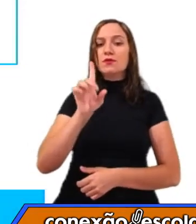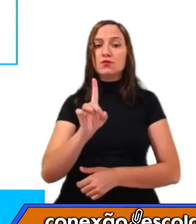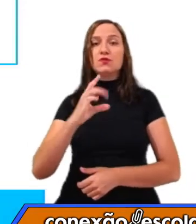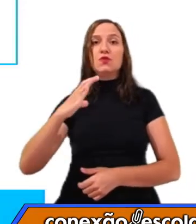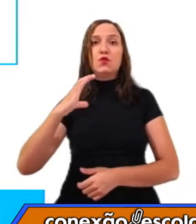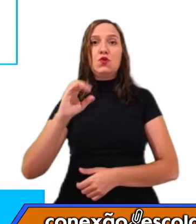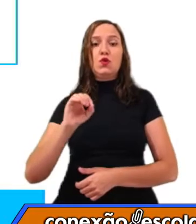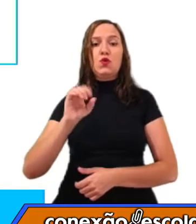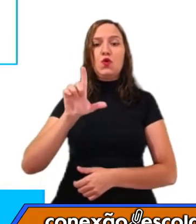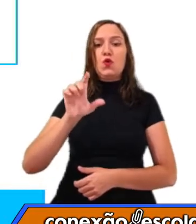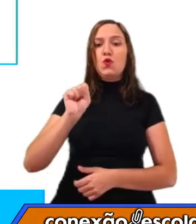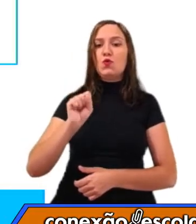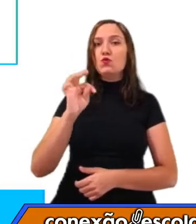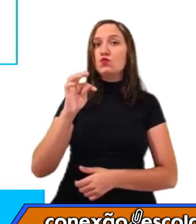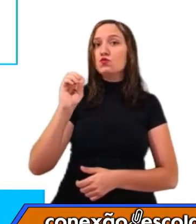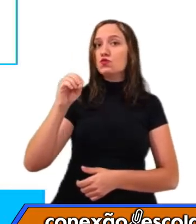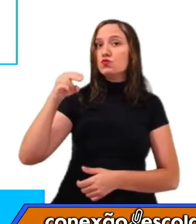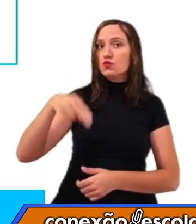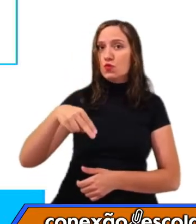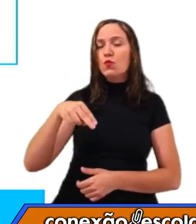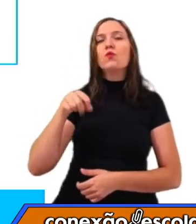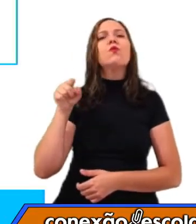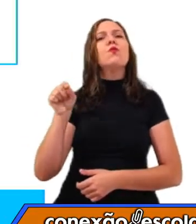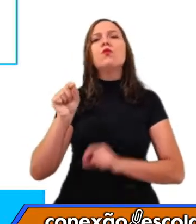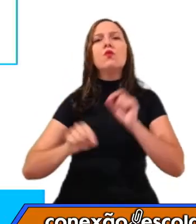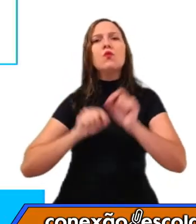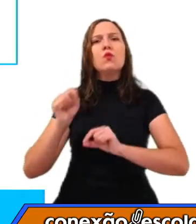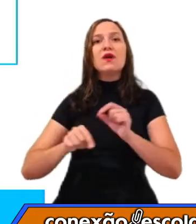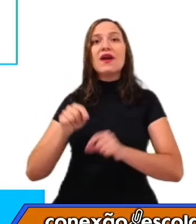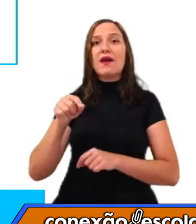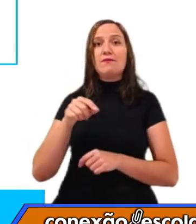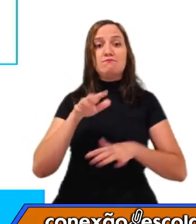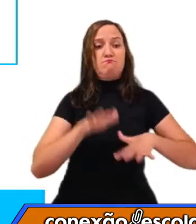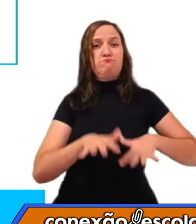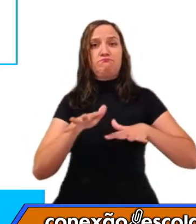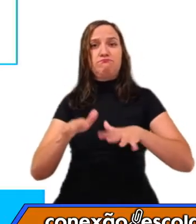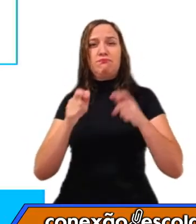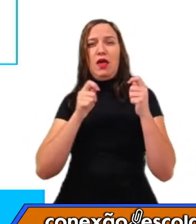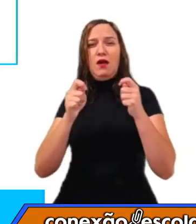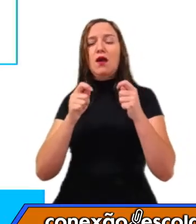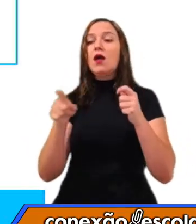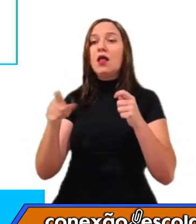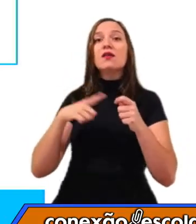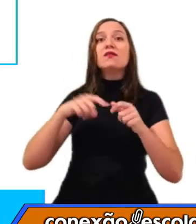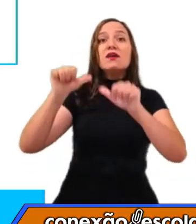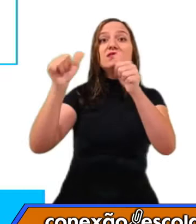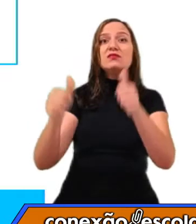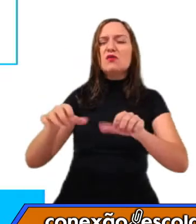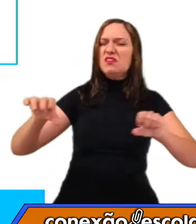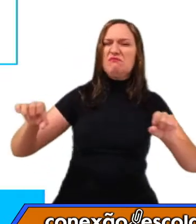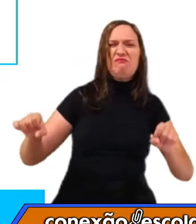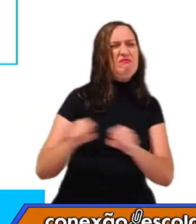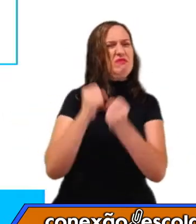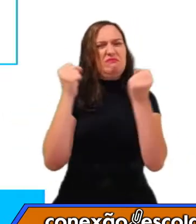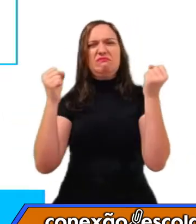Os manifestantes derrubaram essa estátua, pegaram ela e jogaram no rio.